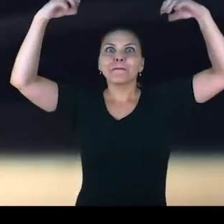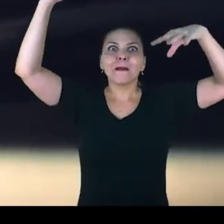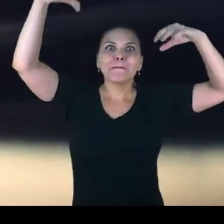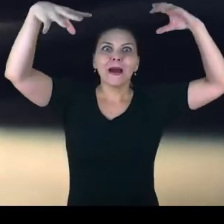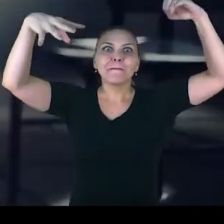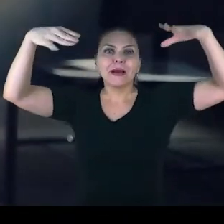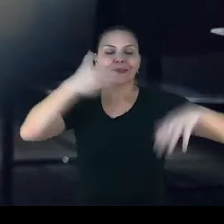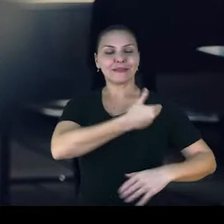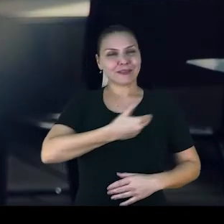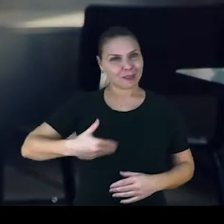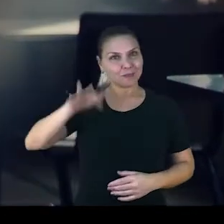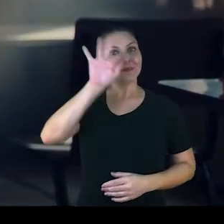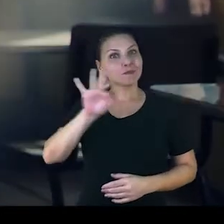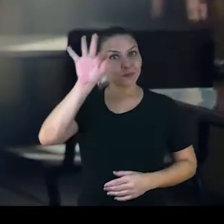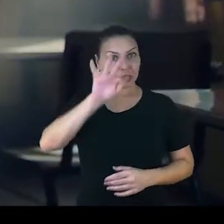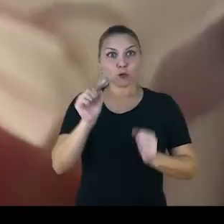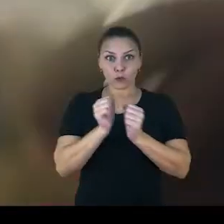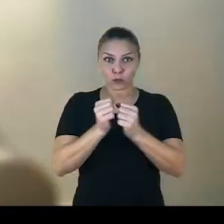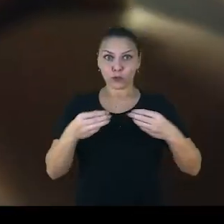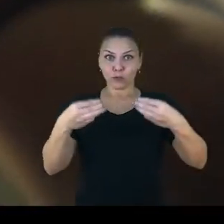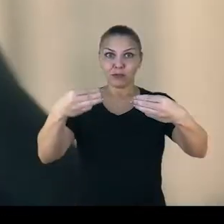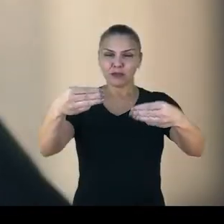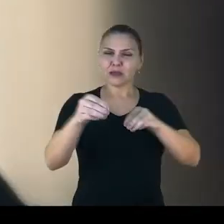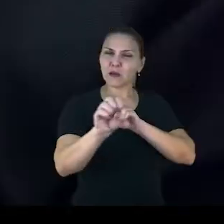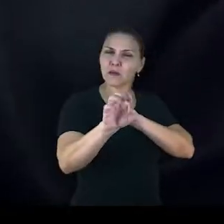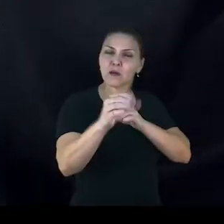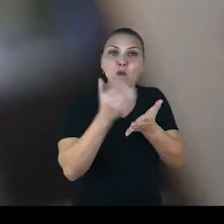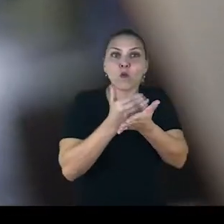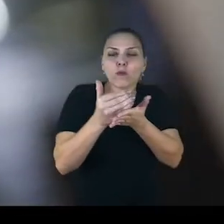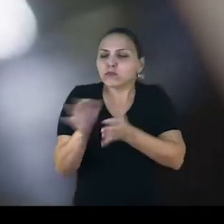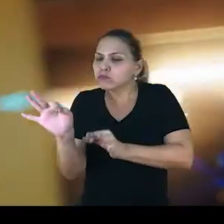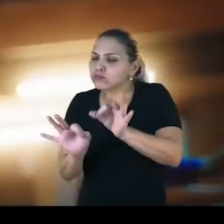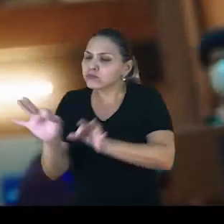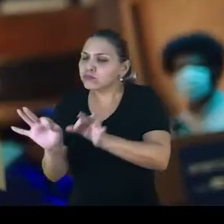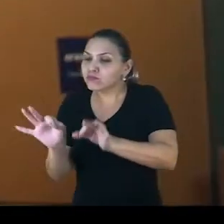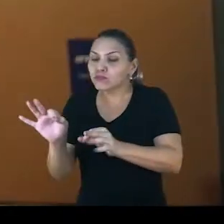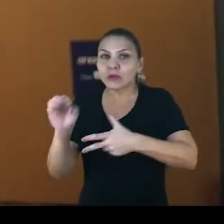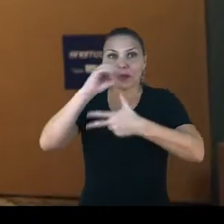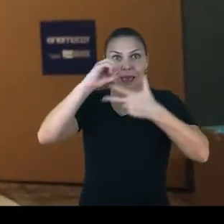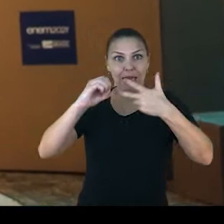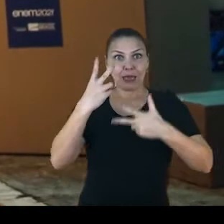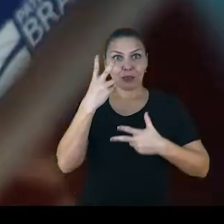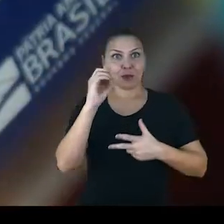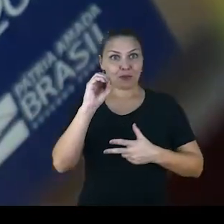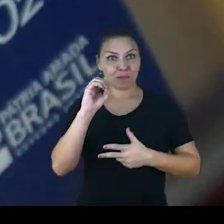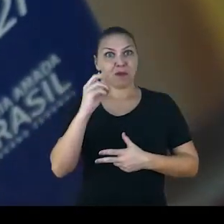O Governo Federal, por meio do Ministério da Educação, já iniciou os preparativos para o Enem 2021.